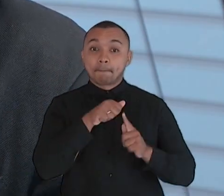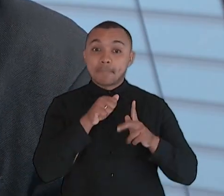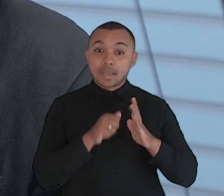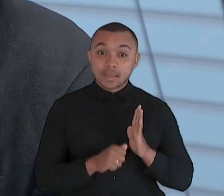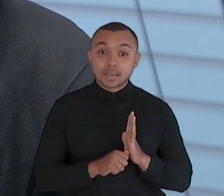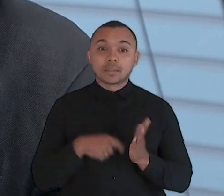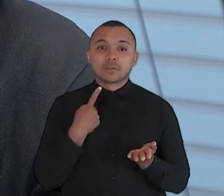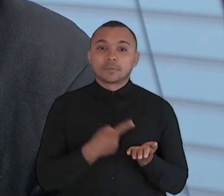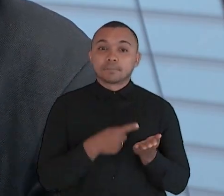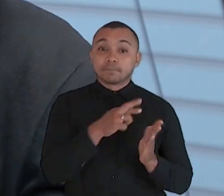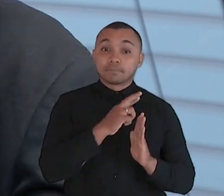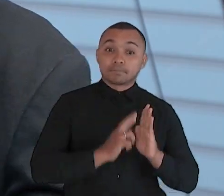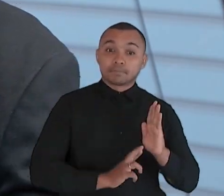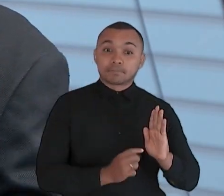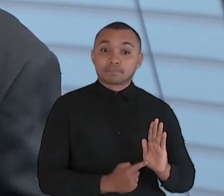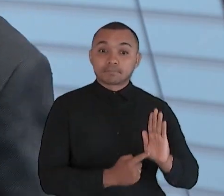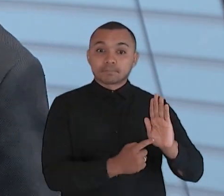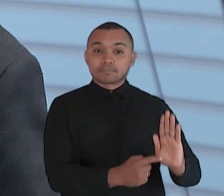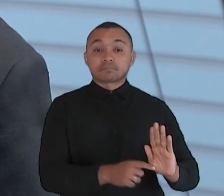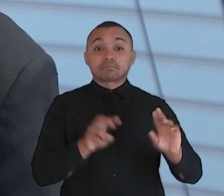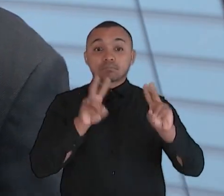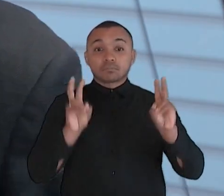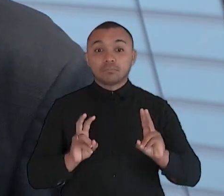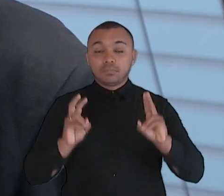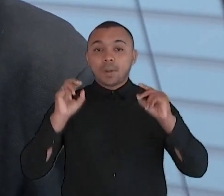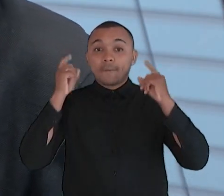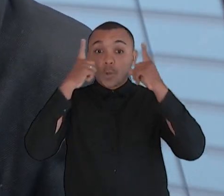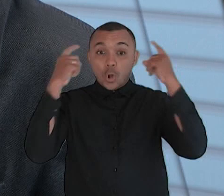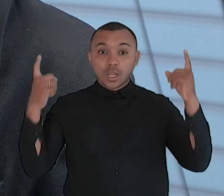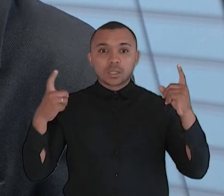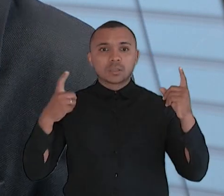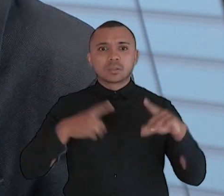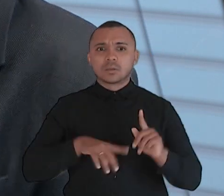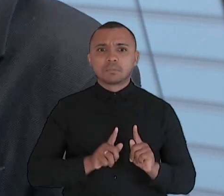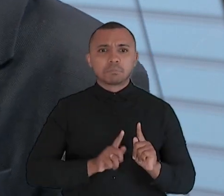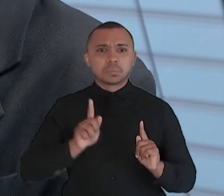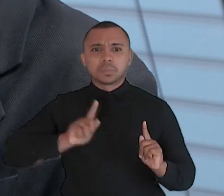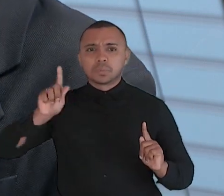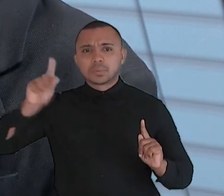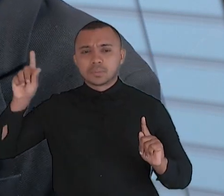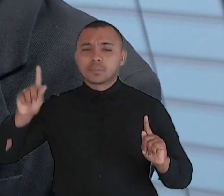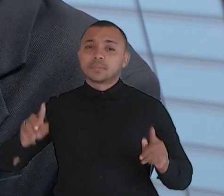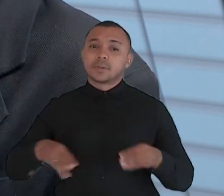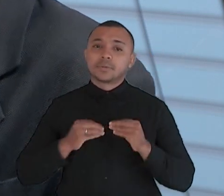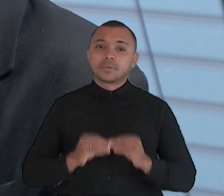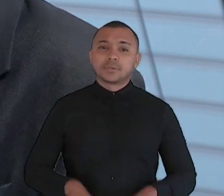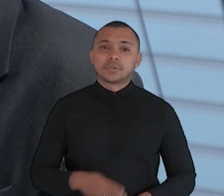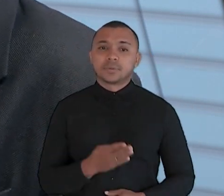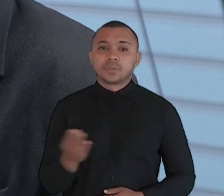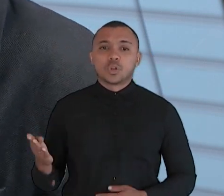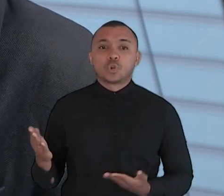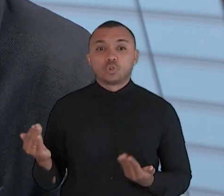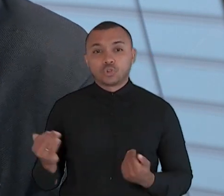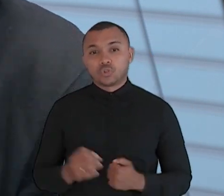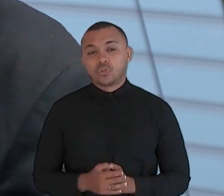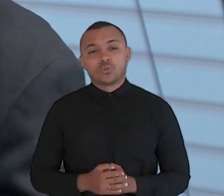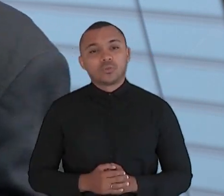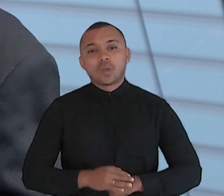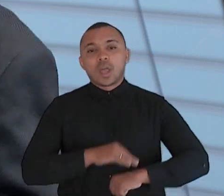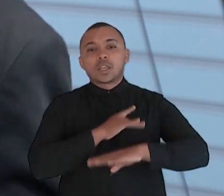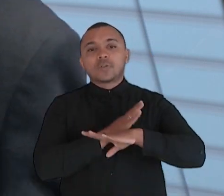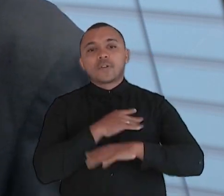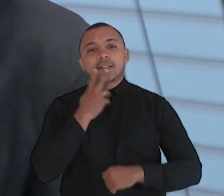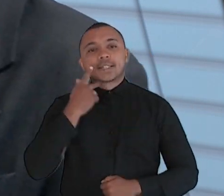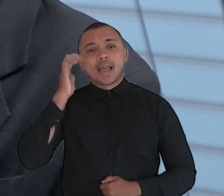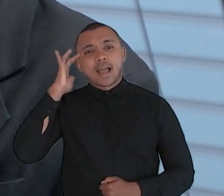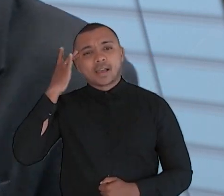relatório mostrando o nível dessa violência que infelizmente atinge a nossa juventude. E Fortaleza não pode achar que isso é